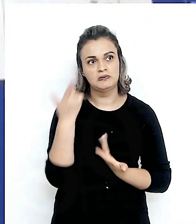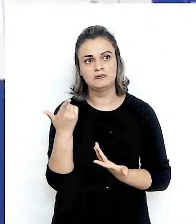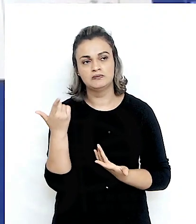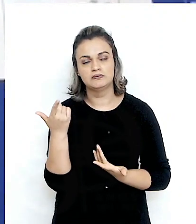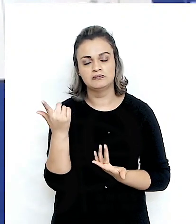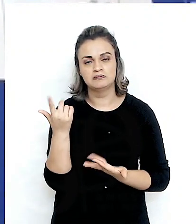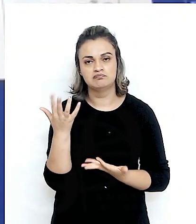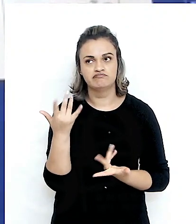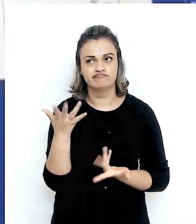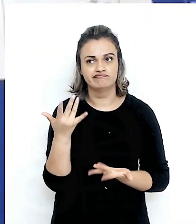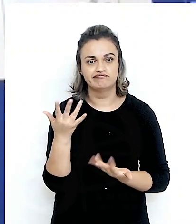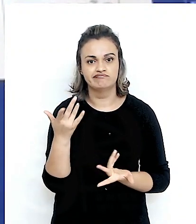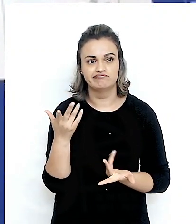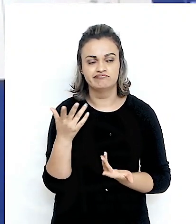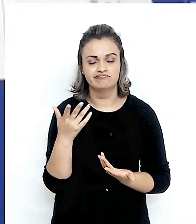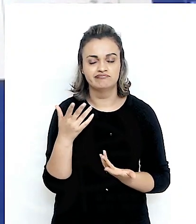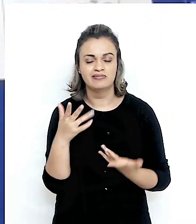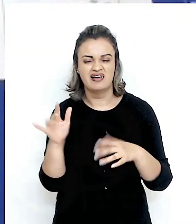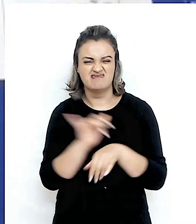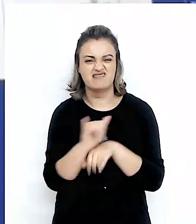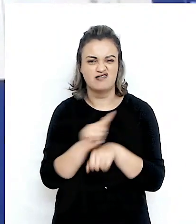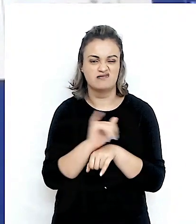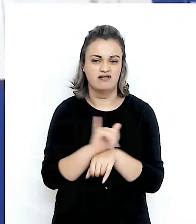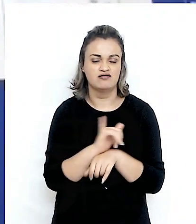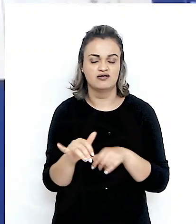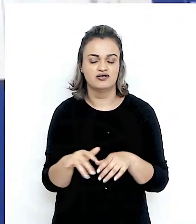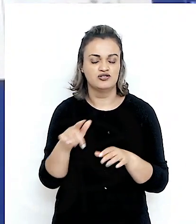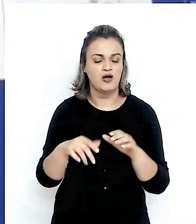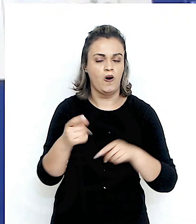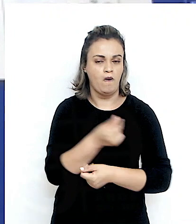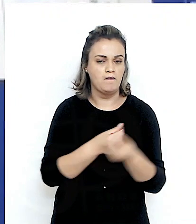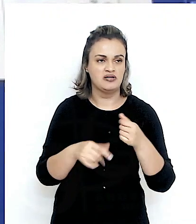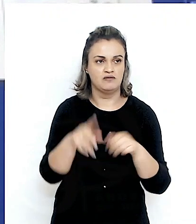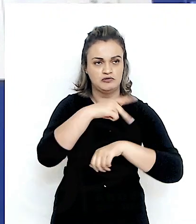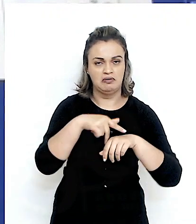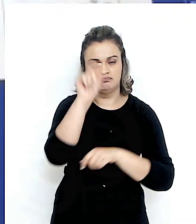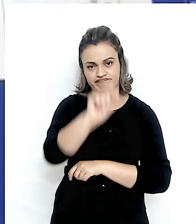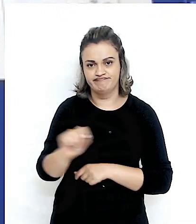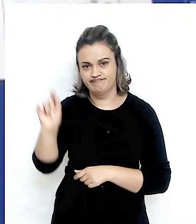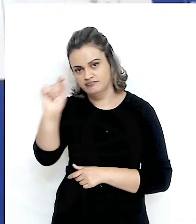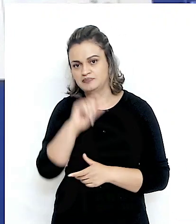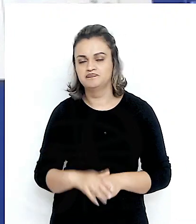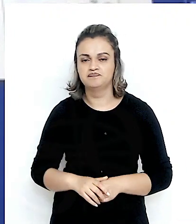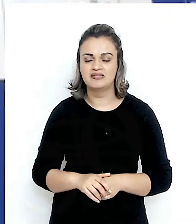geografia econômico-comercial. O Brasil, ele tem